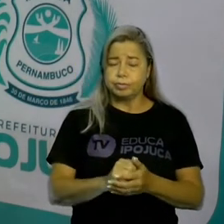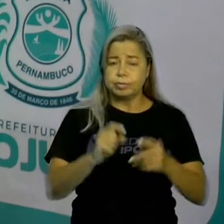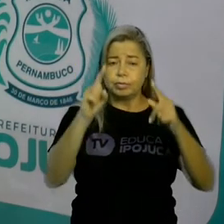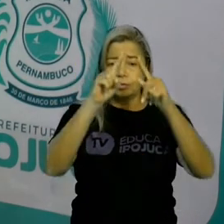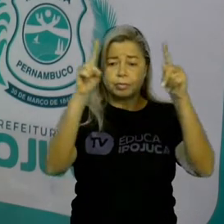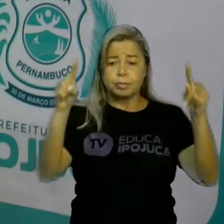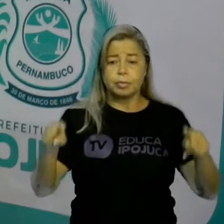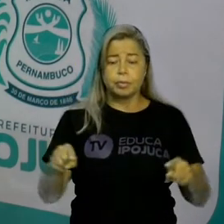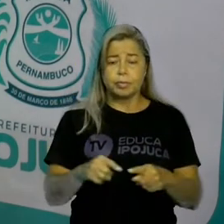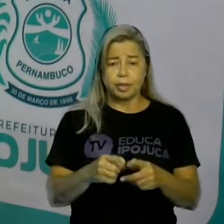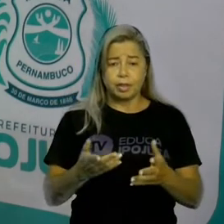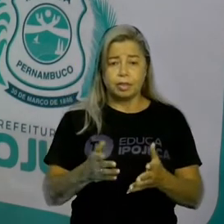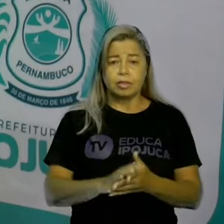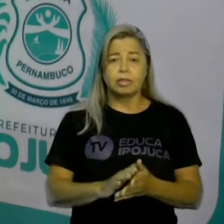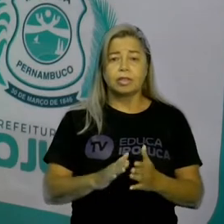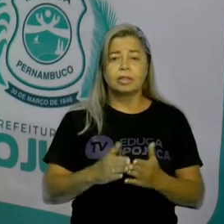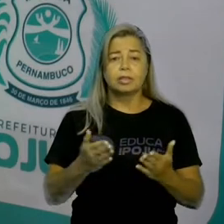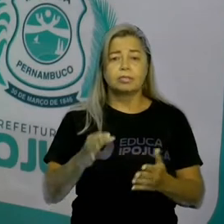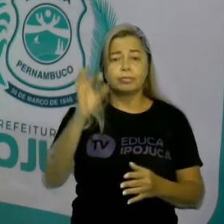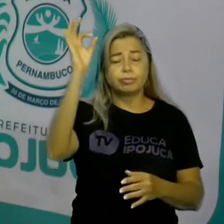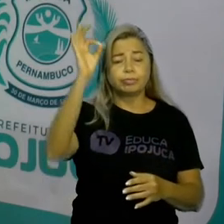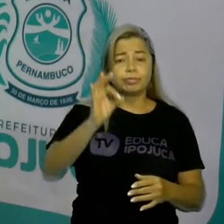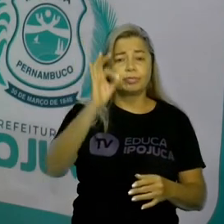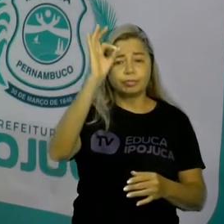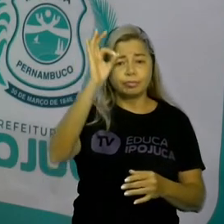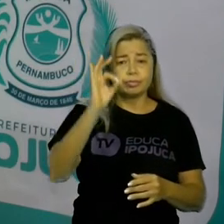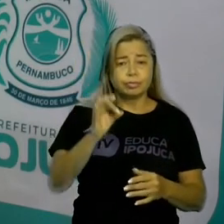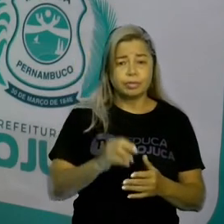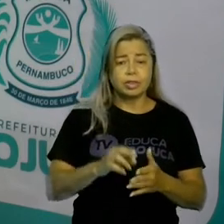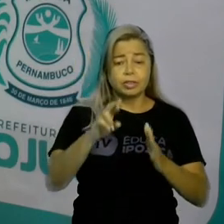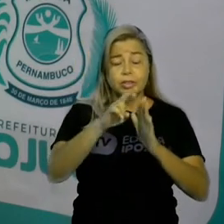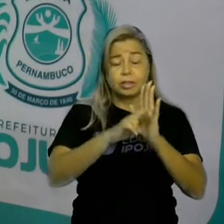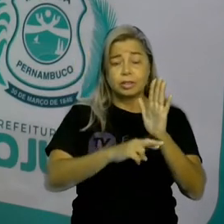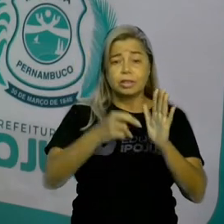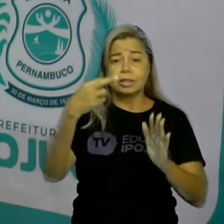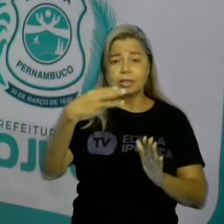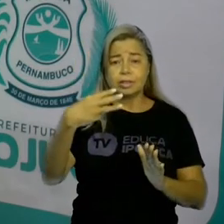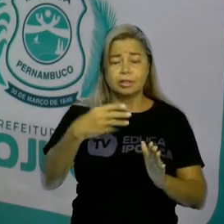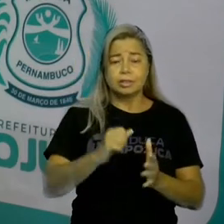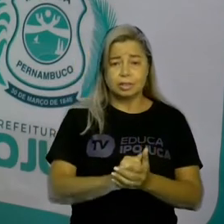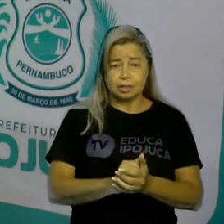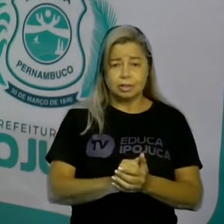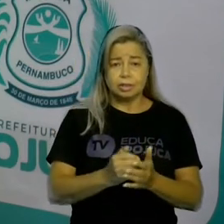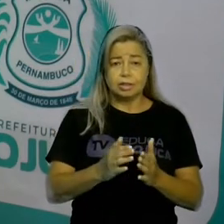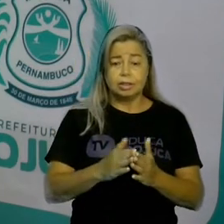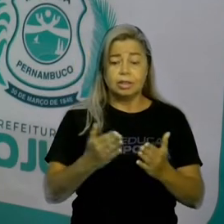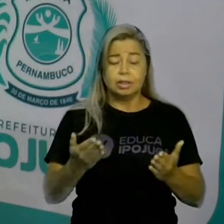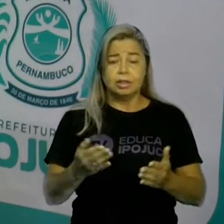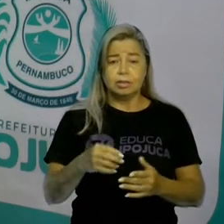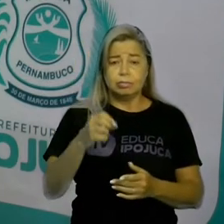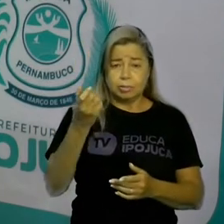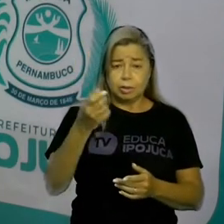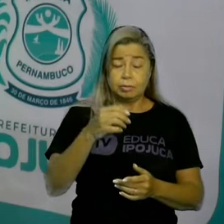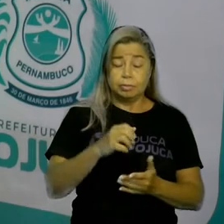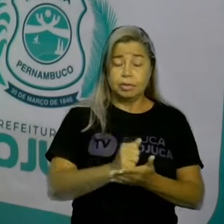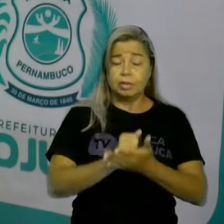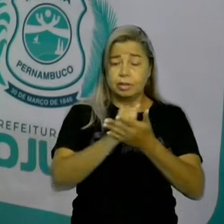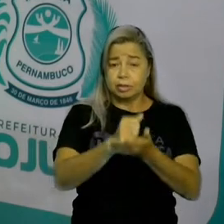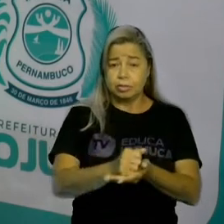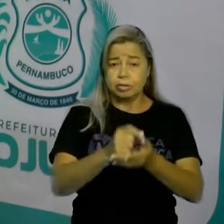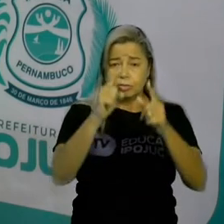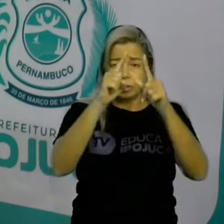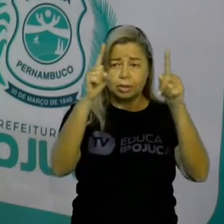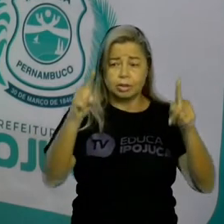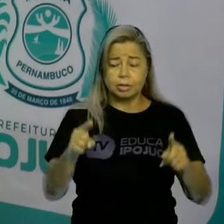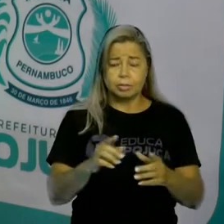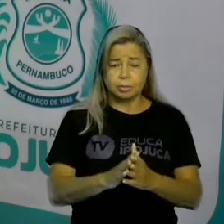Porcentagem e regra de 3. Para facilitar, eu coloquei uma tabelinha para organizar. No primeiro lado da